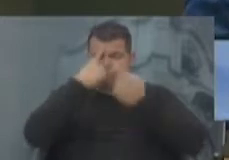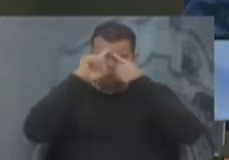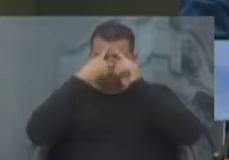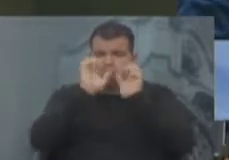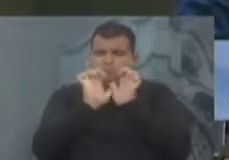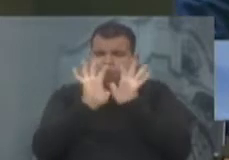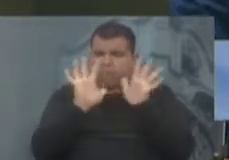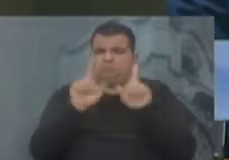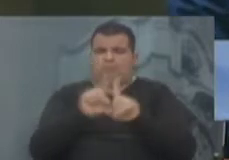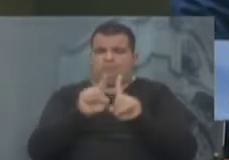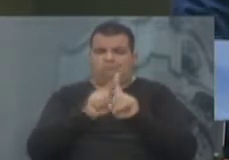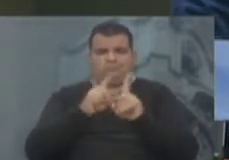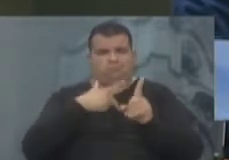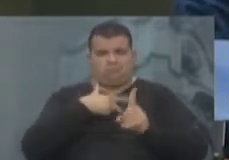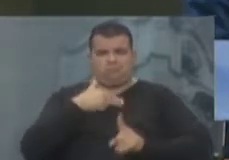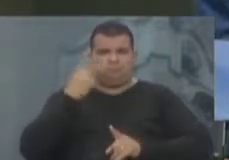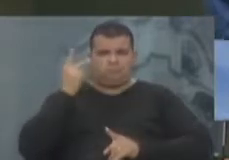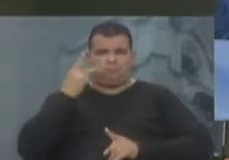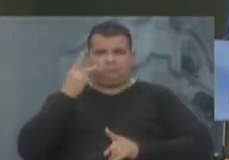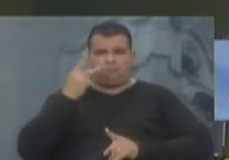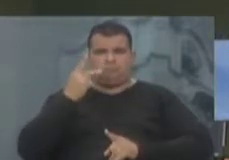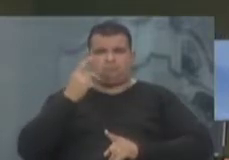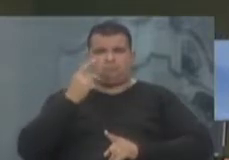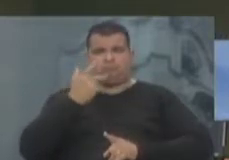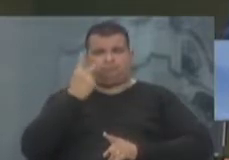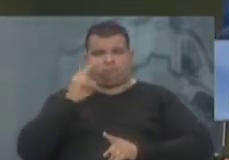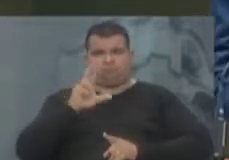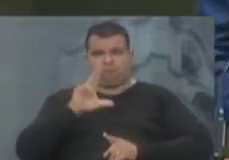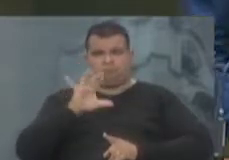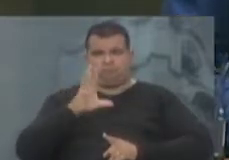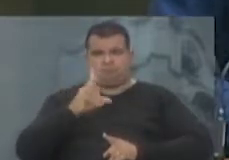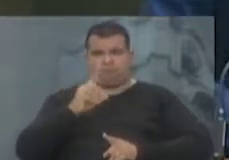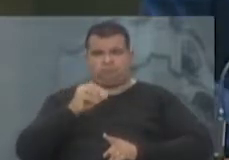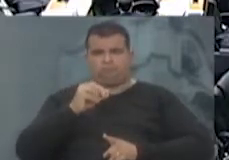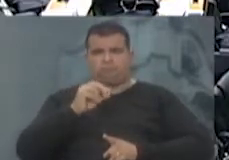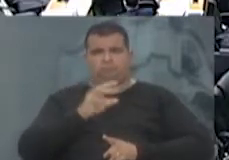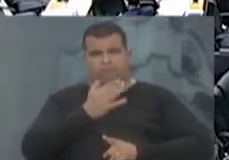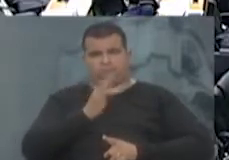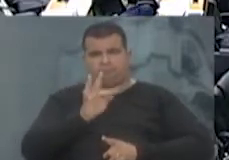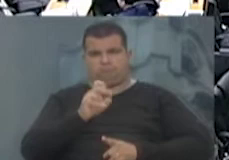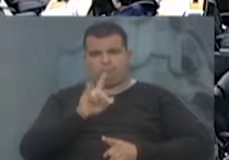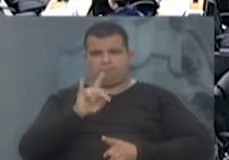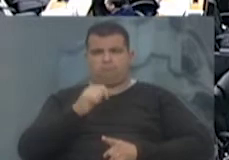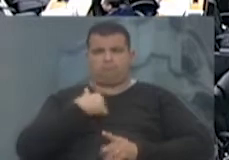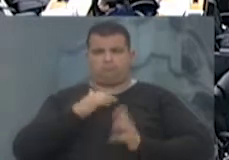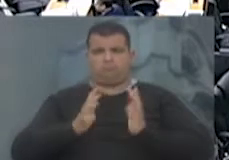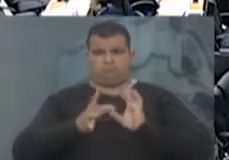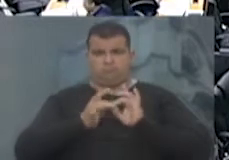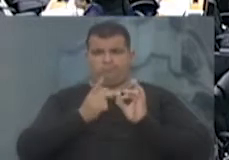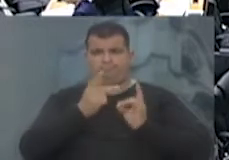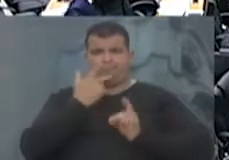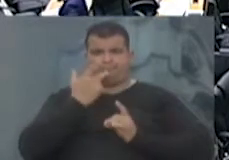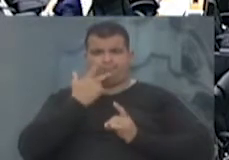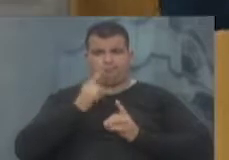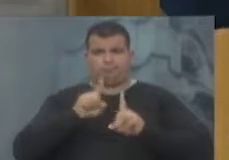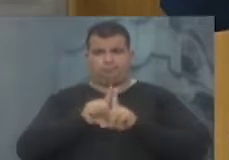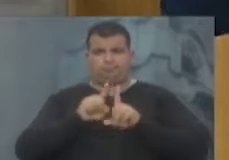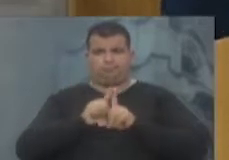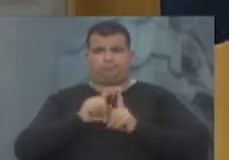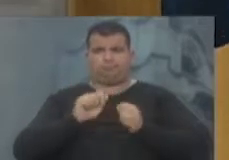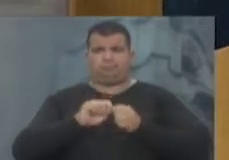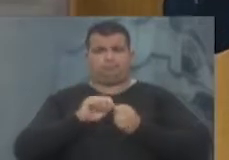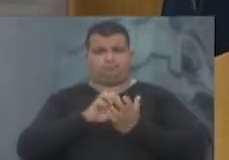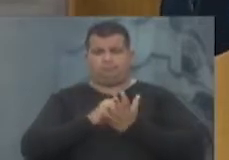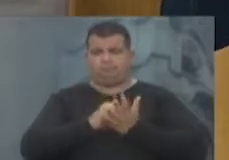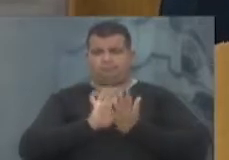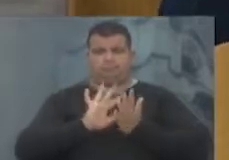e partidária. Vereador Ricardo Gomes, lhe concedo a parte. Vereador Felipe Camazato, quero também me associar ao que a Exª está dizendo e fazer um